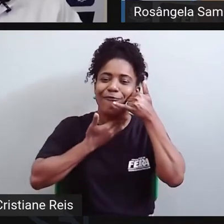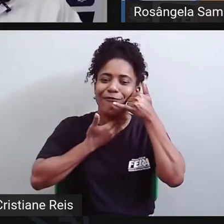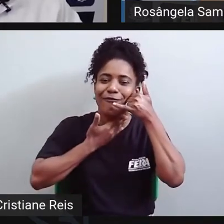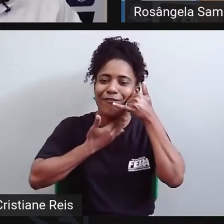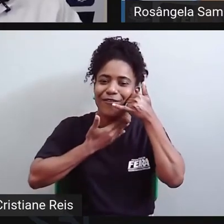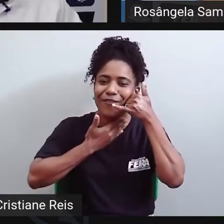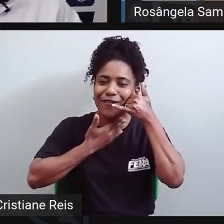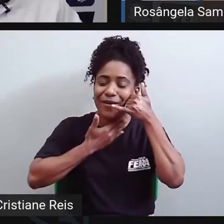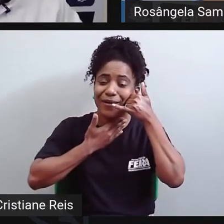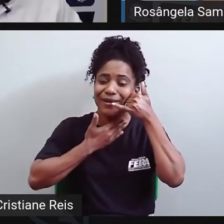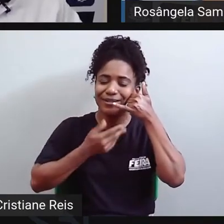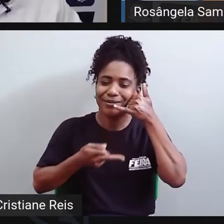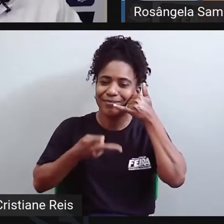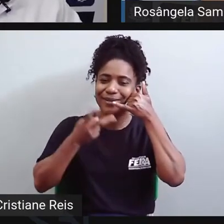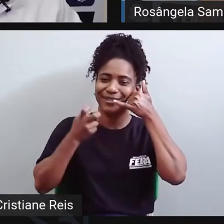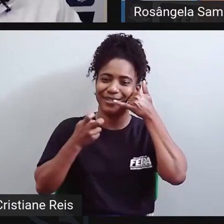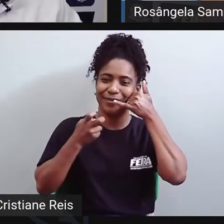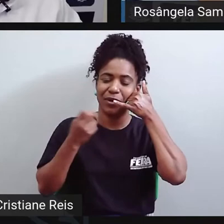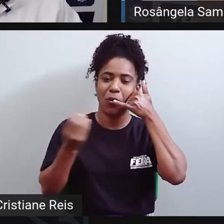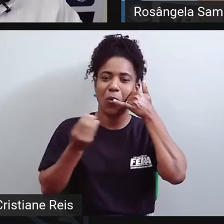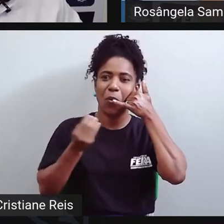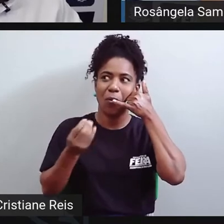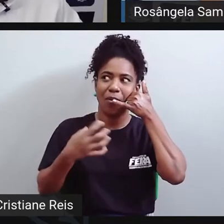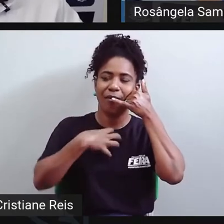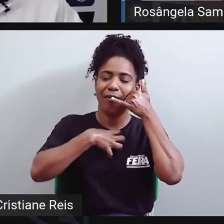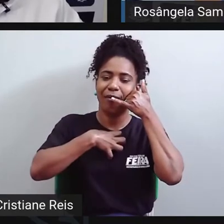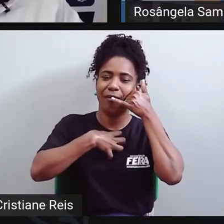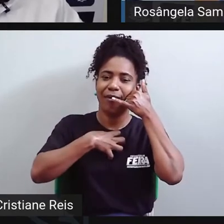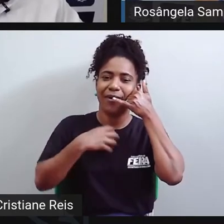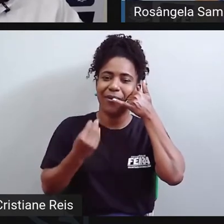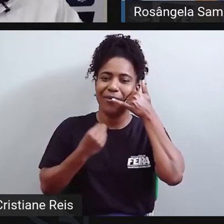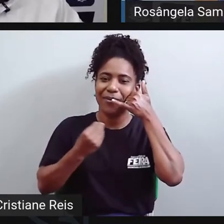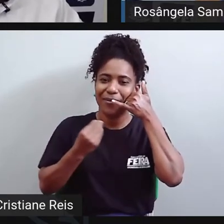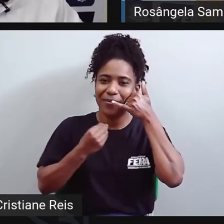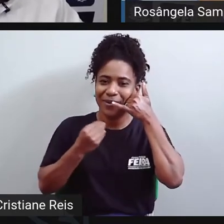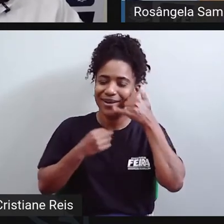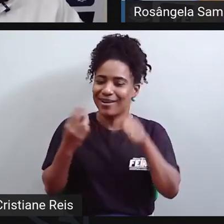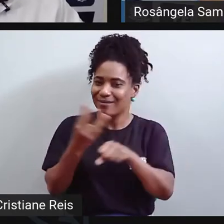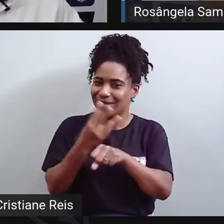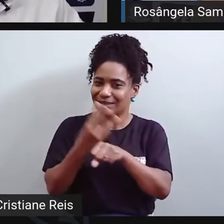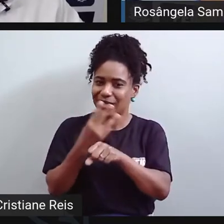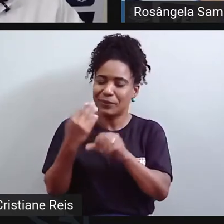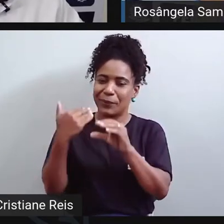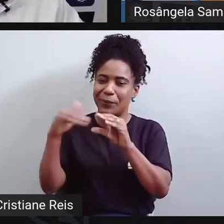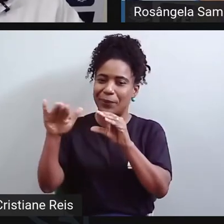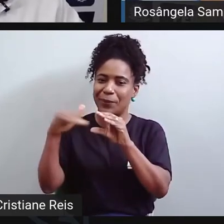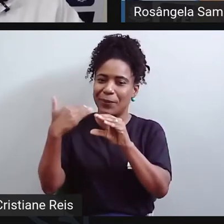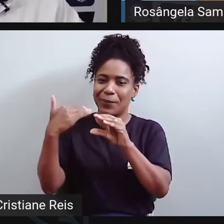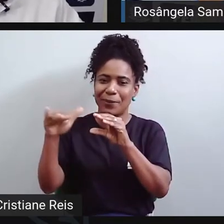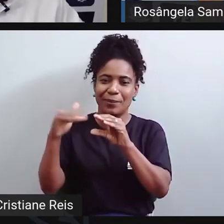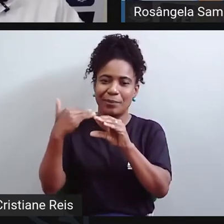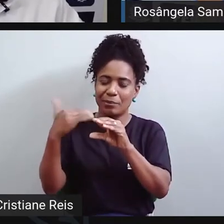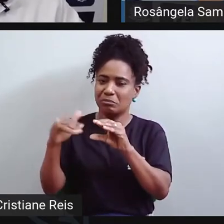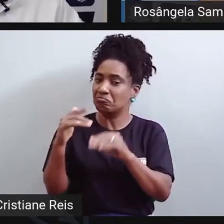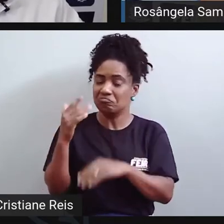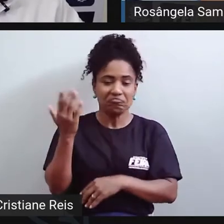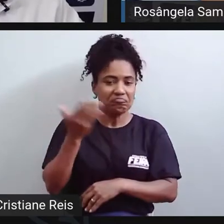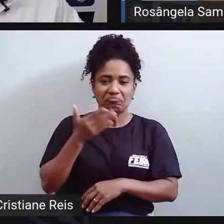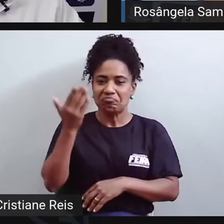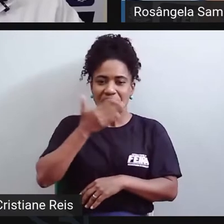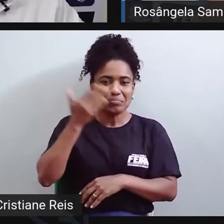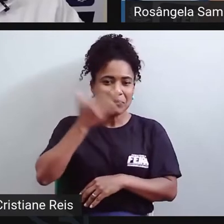consegue perceber a emoção dele. Verdade. mensagem do WhatsApp, você não consegue, né? Você que dá